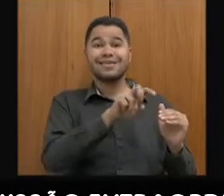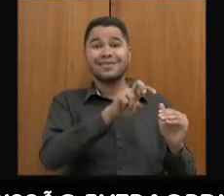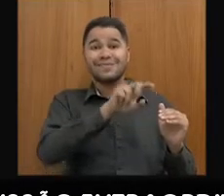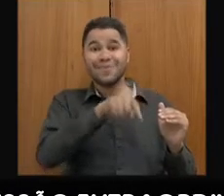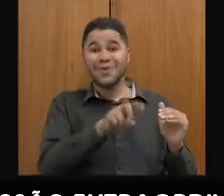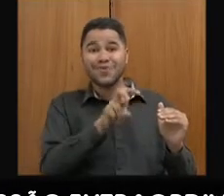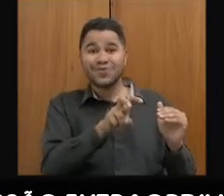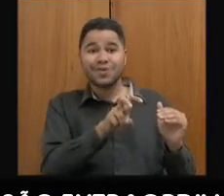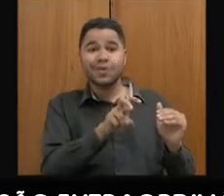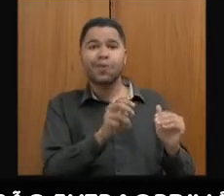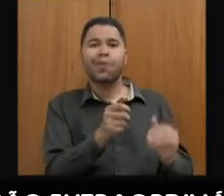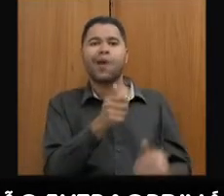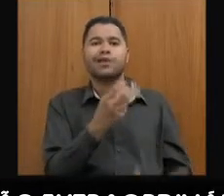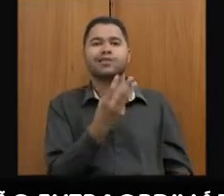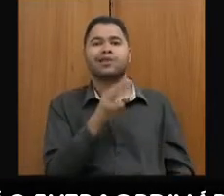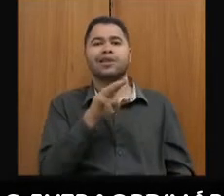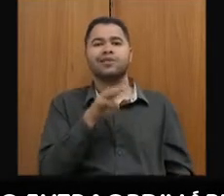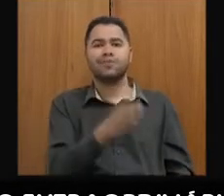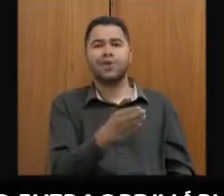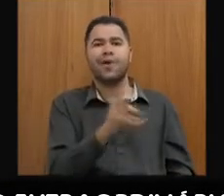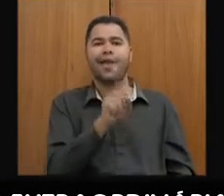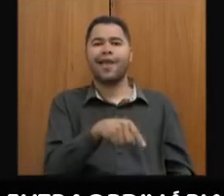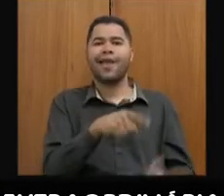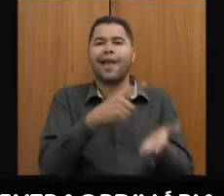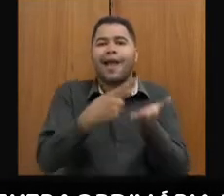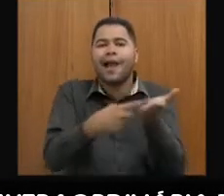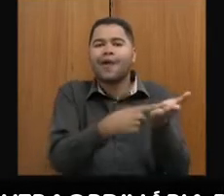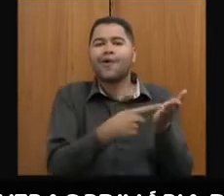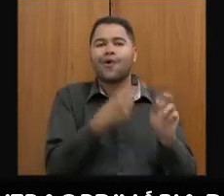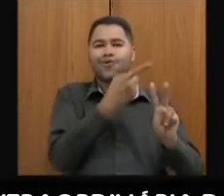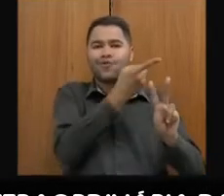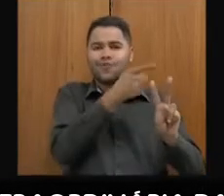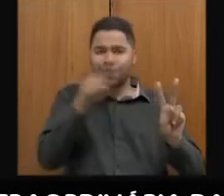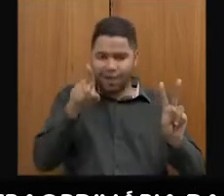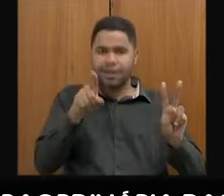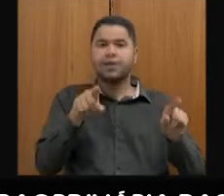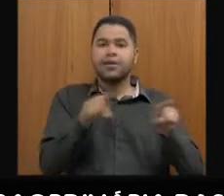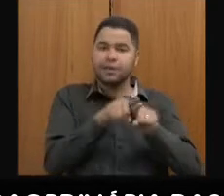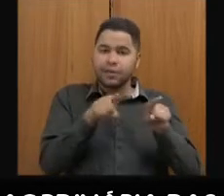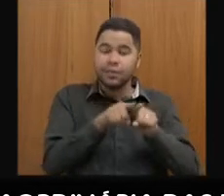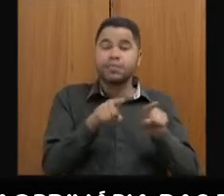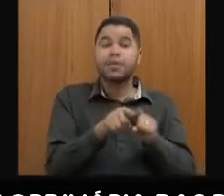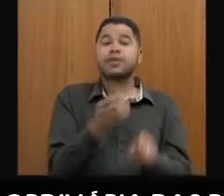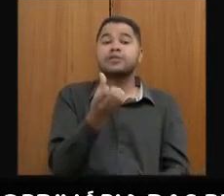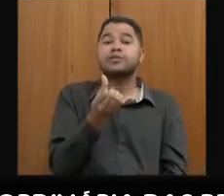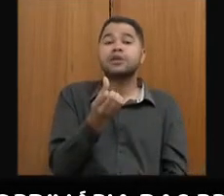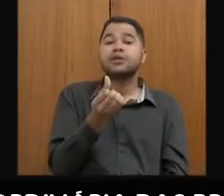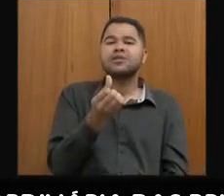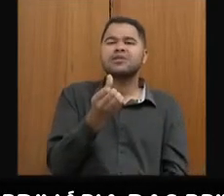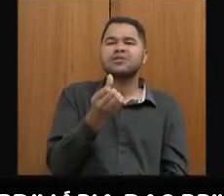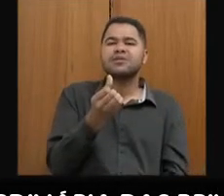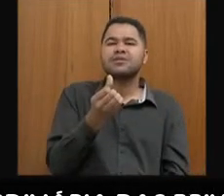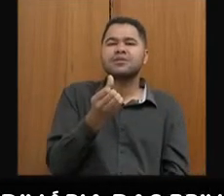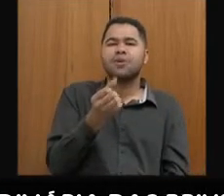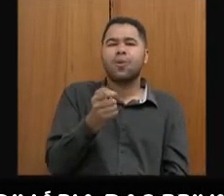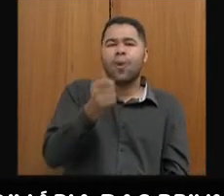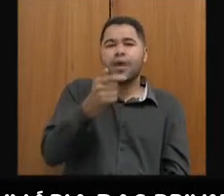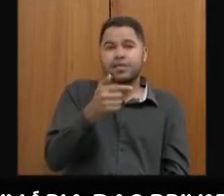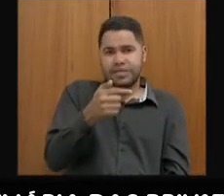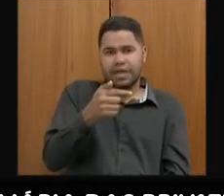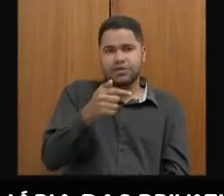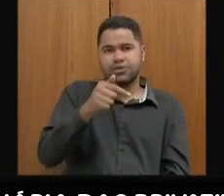bilhões se referem a um acordo da Vale, e 6,9 bilhões se referem ao acordo do MM que foi